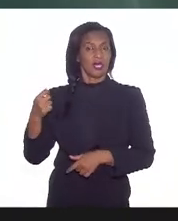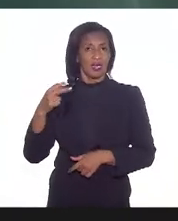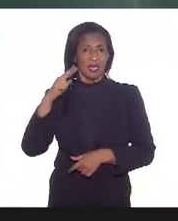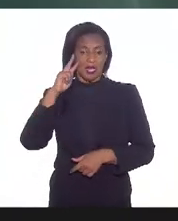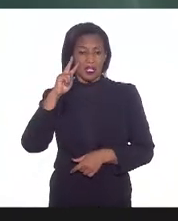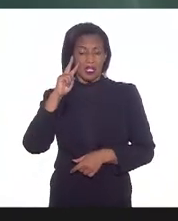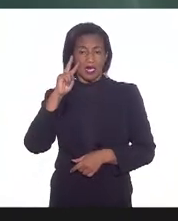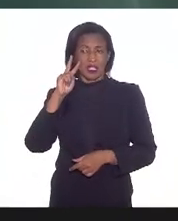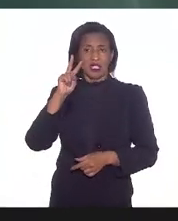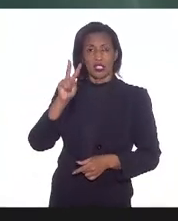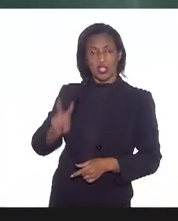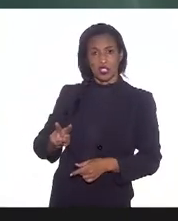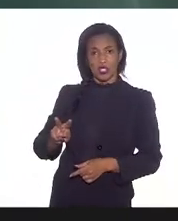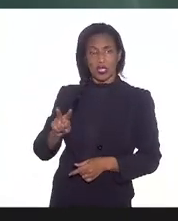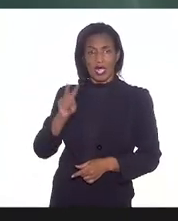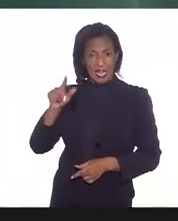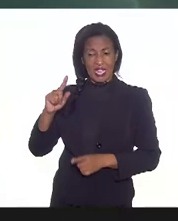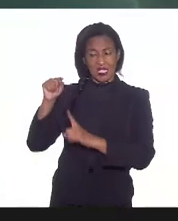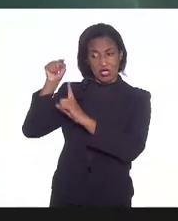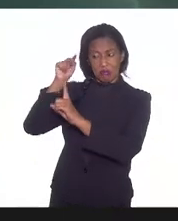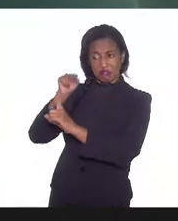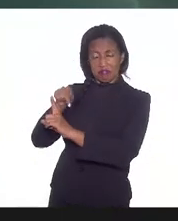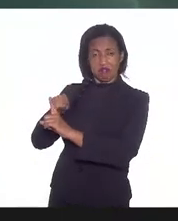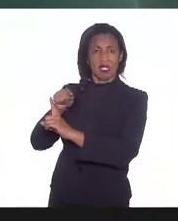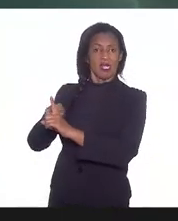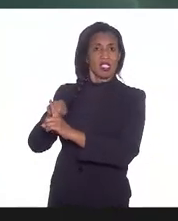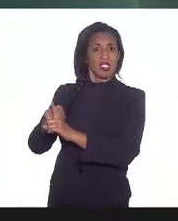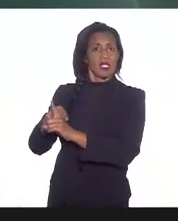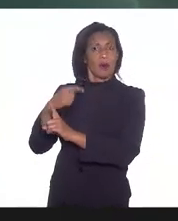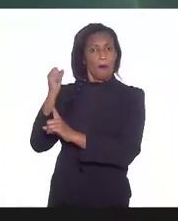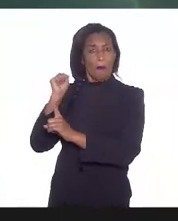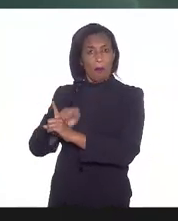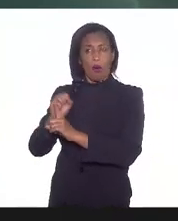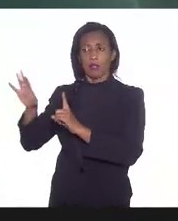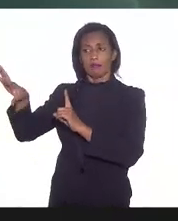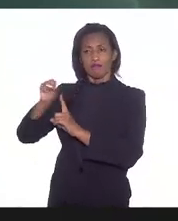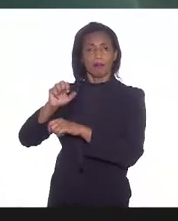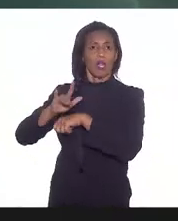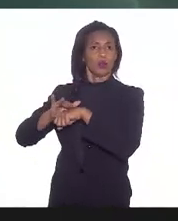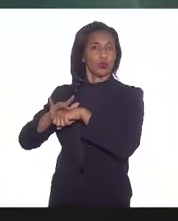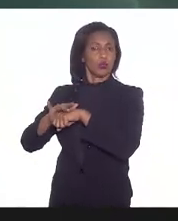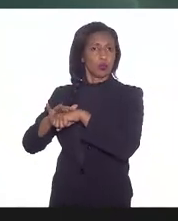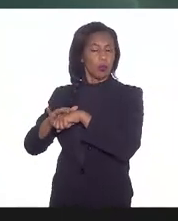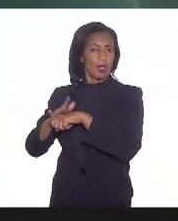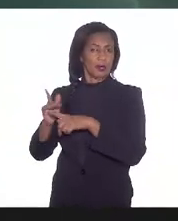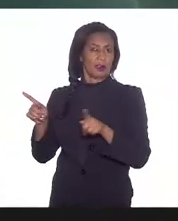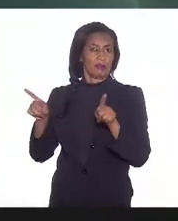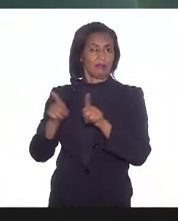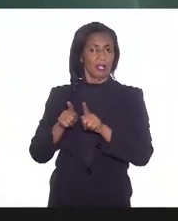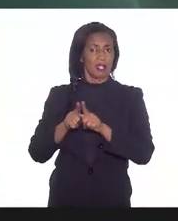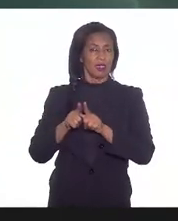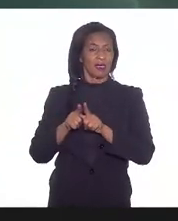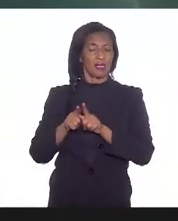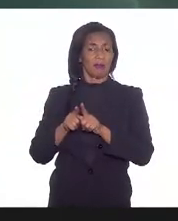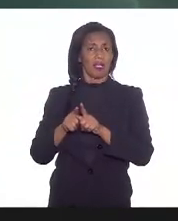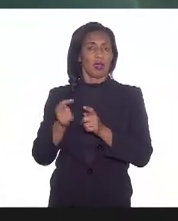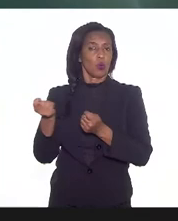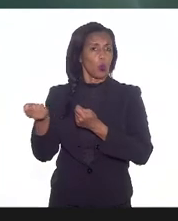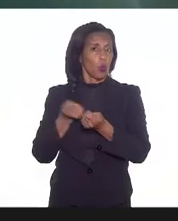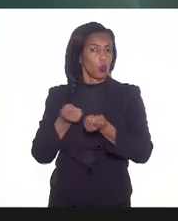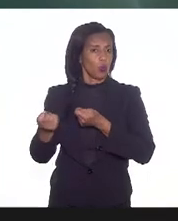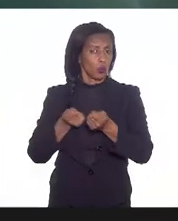agentes de transmissão da doença e comprometimento das políticas que existem de tentativa de controle